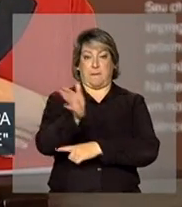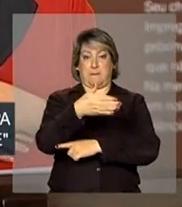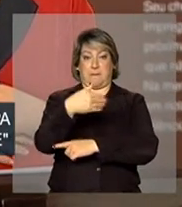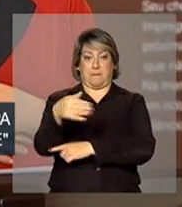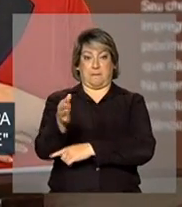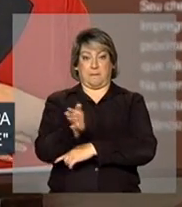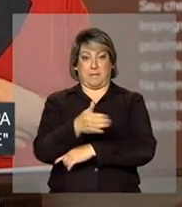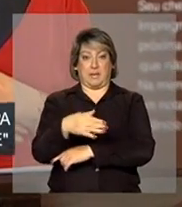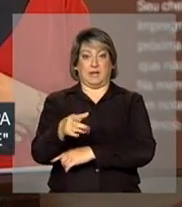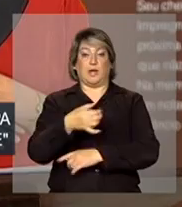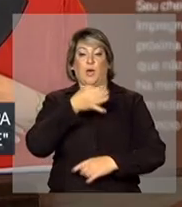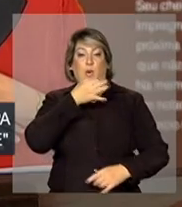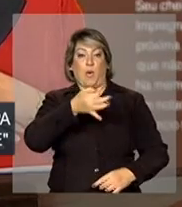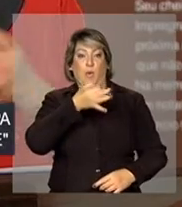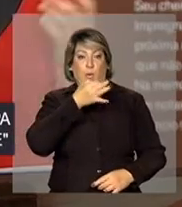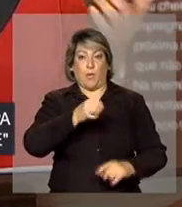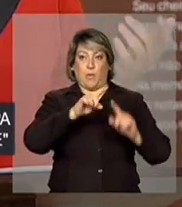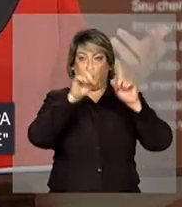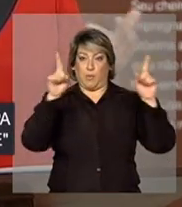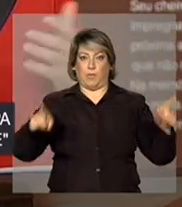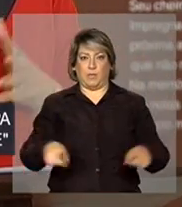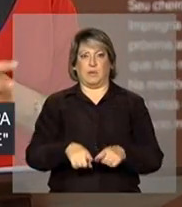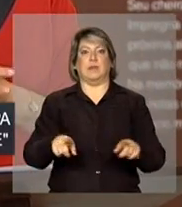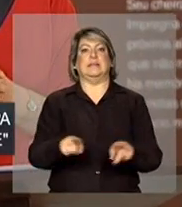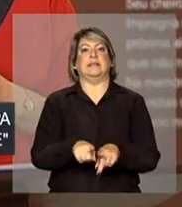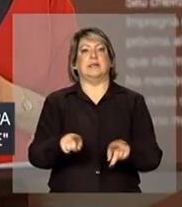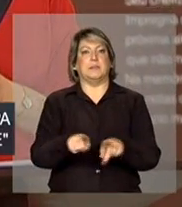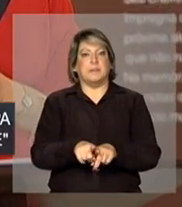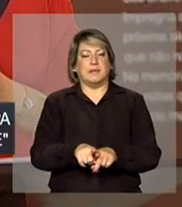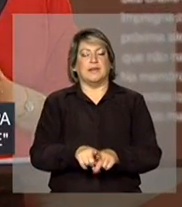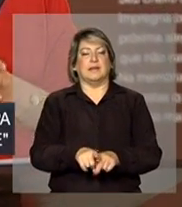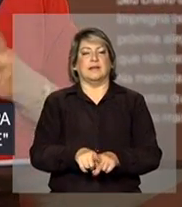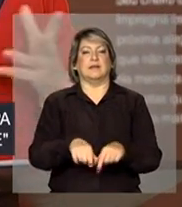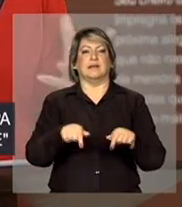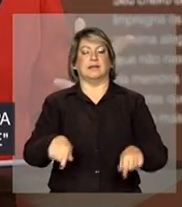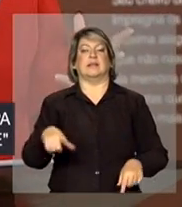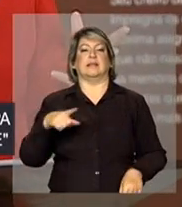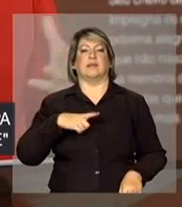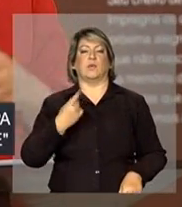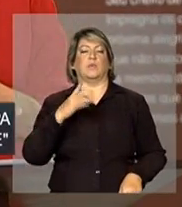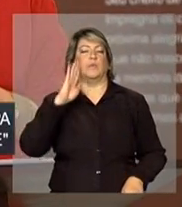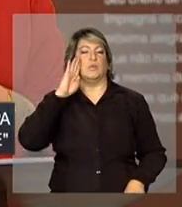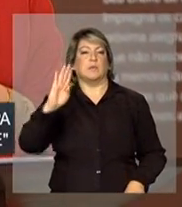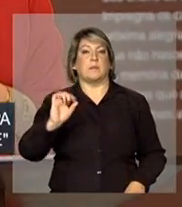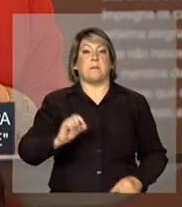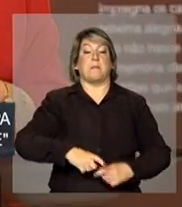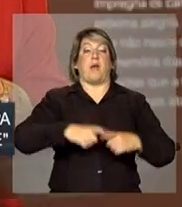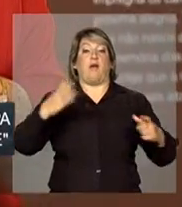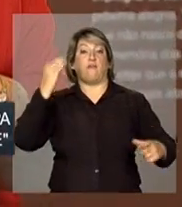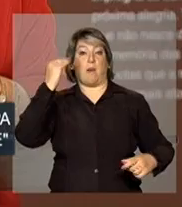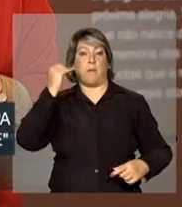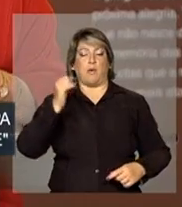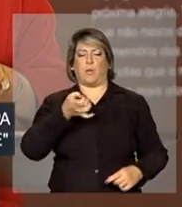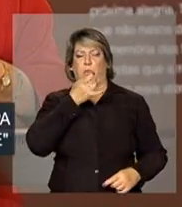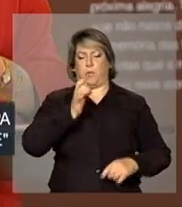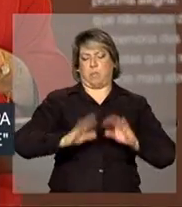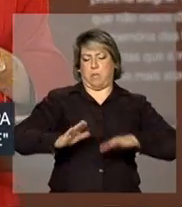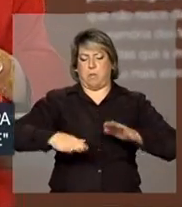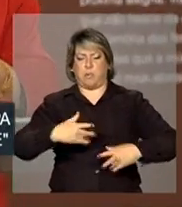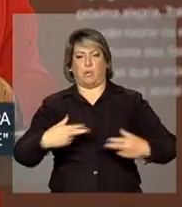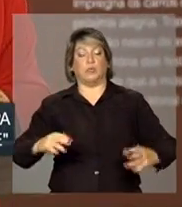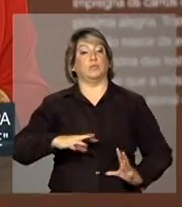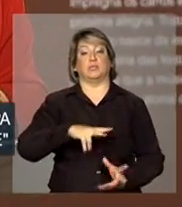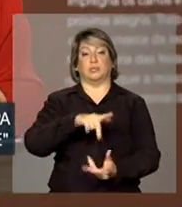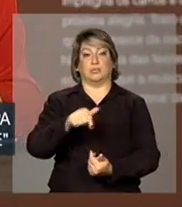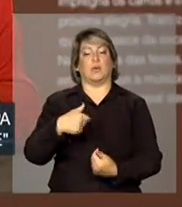sonora até o fato de termos aqui um dos maiores percursionistas do mundo. Eu